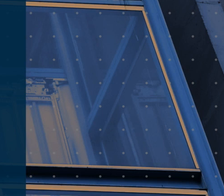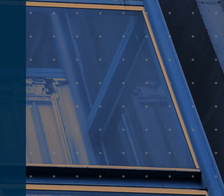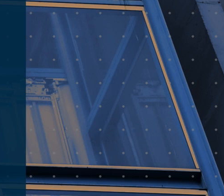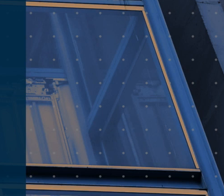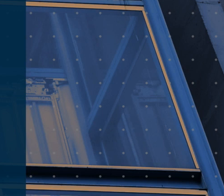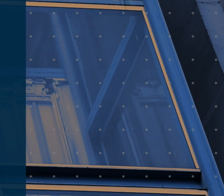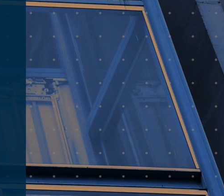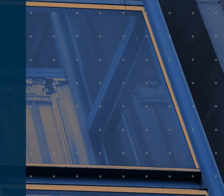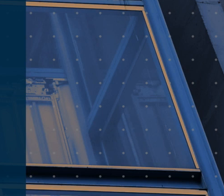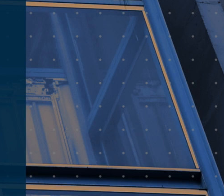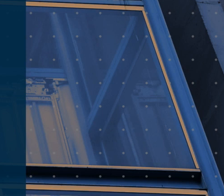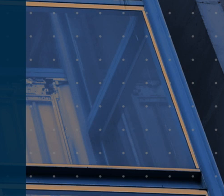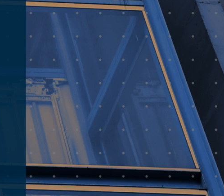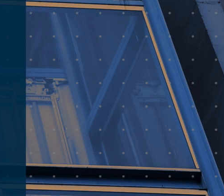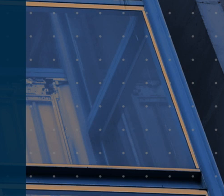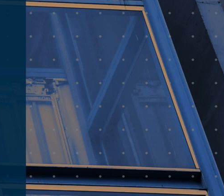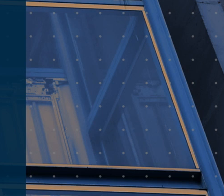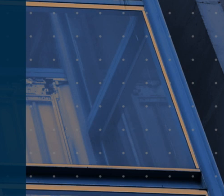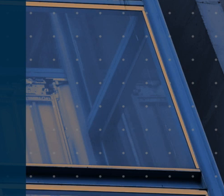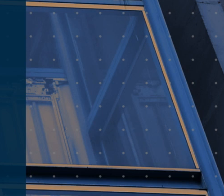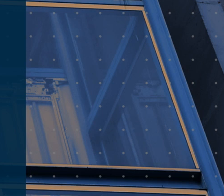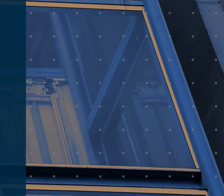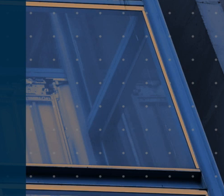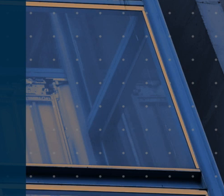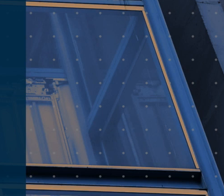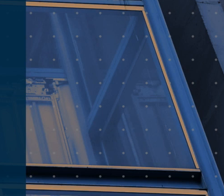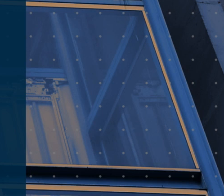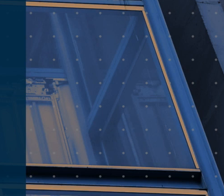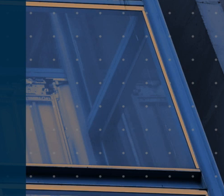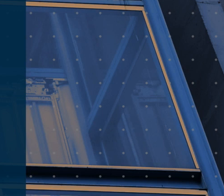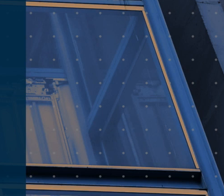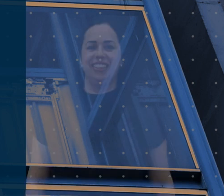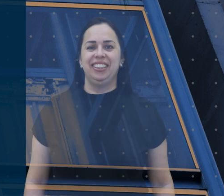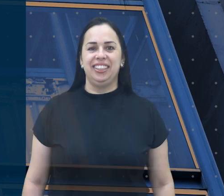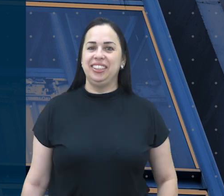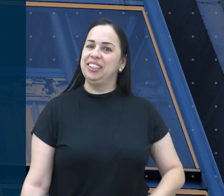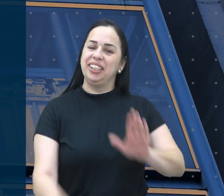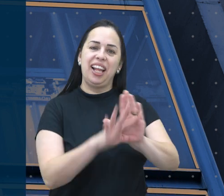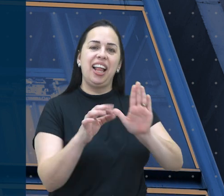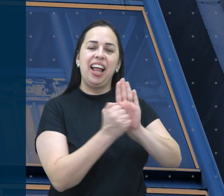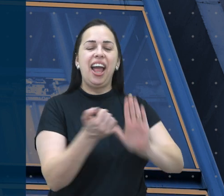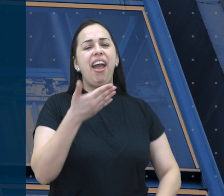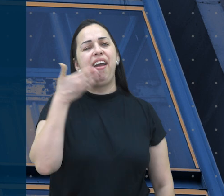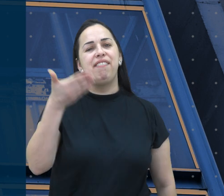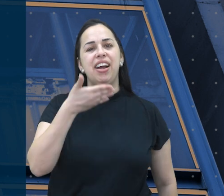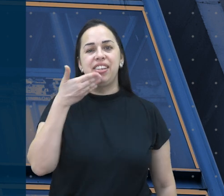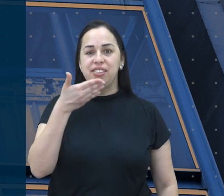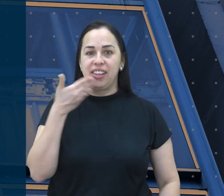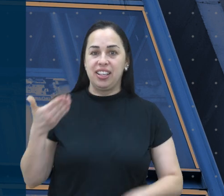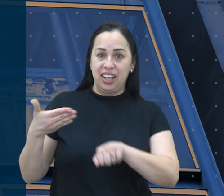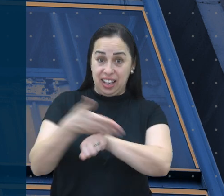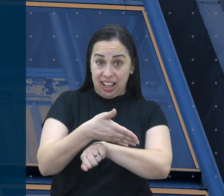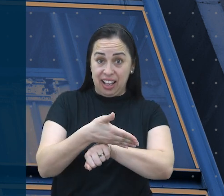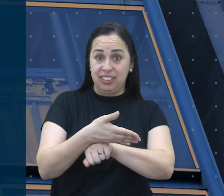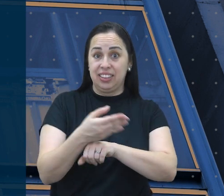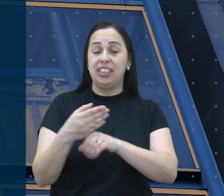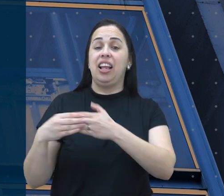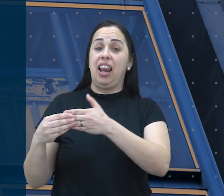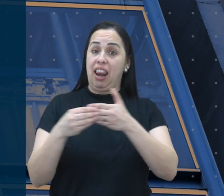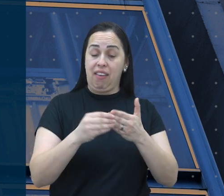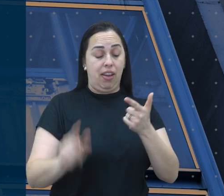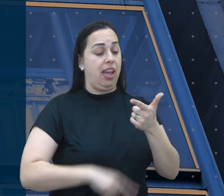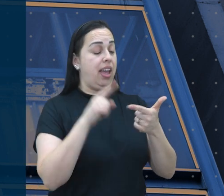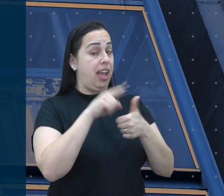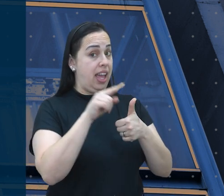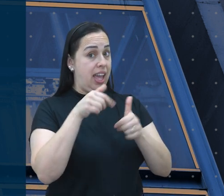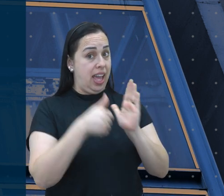deficiência nos cargos de, operador de telemarketing e auxiliar de escritório. Para se candidatar é fácil, é só comparecer ao PAT,